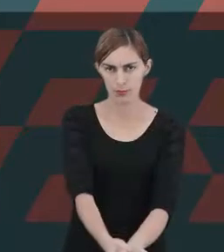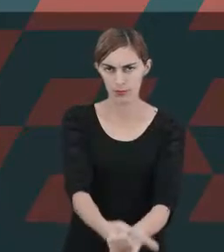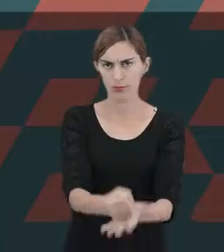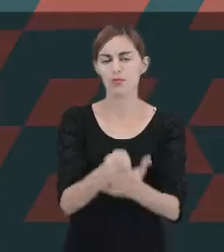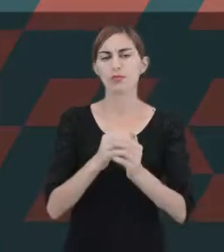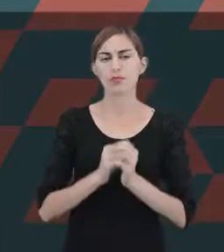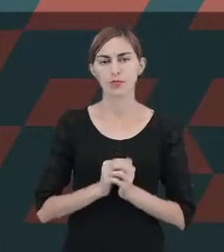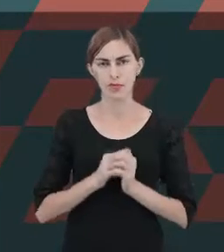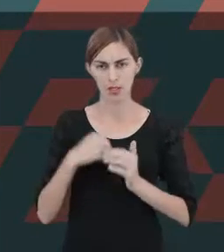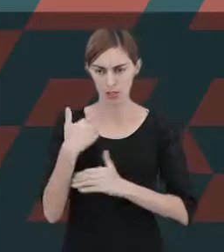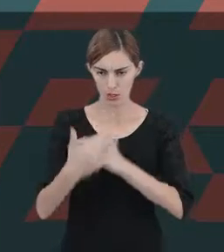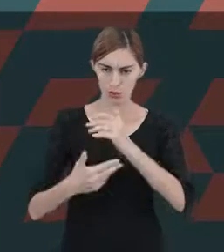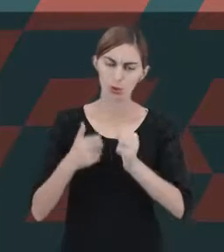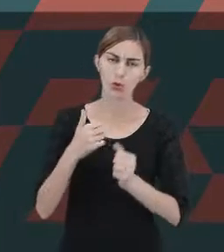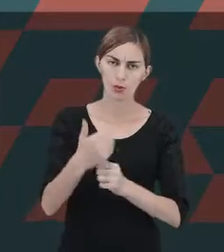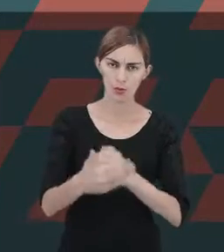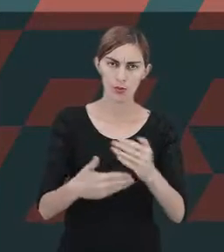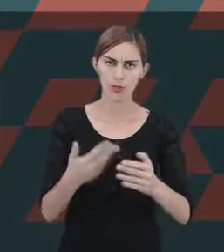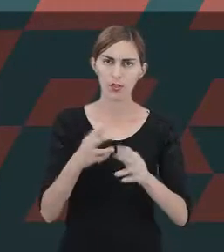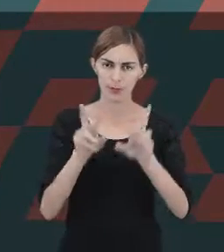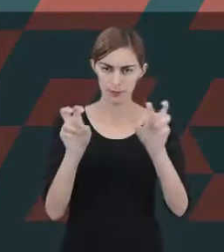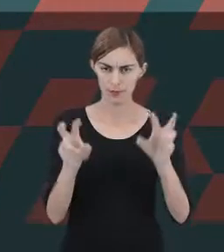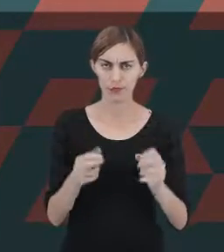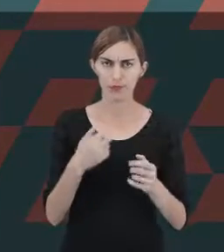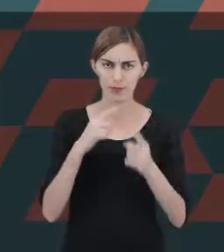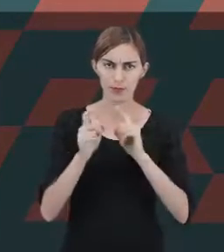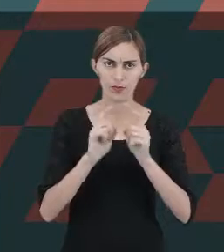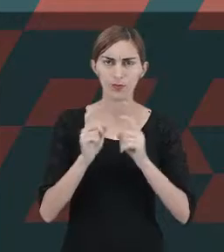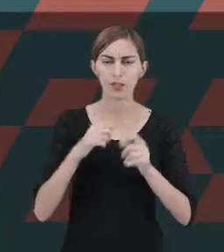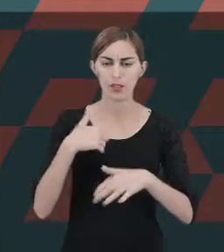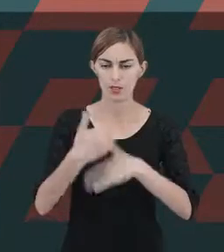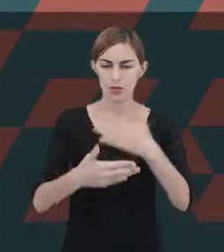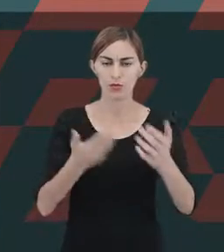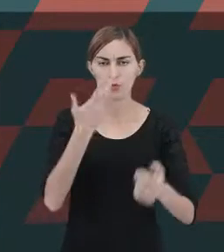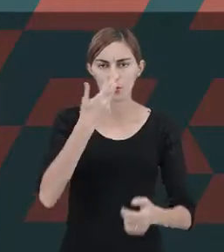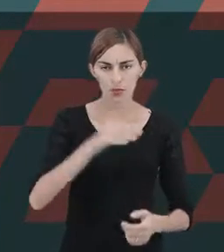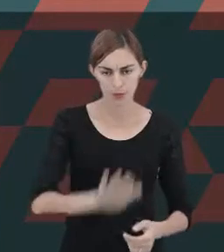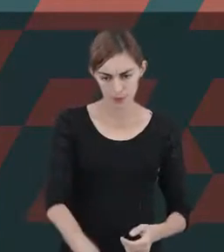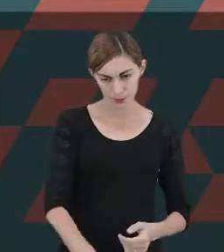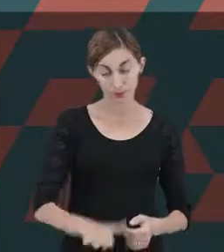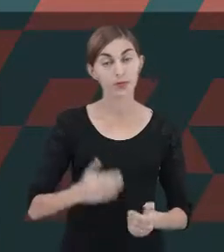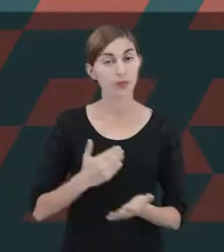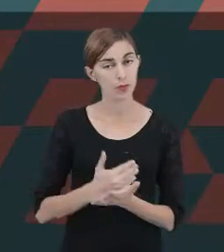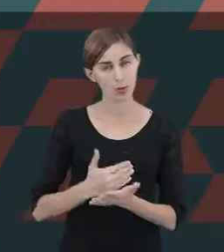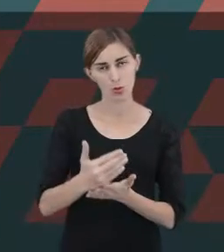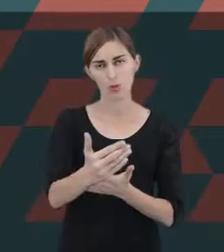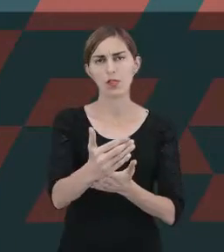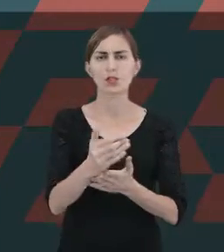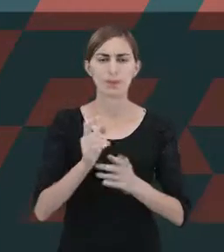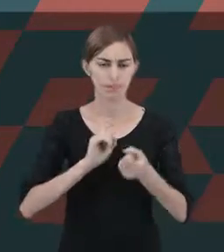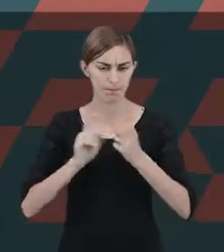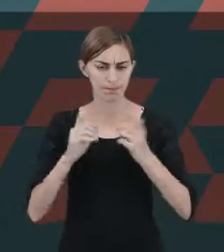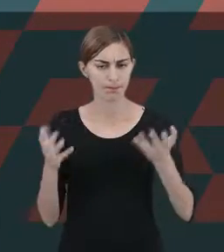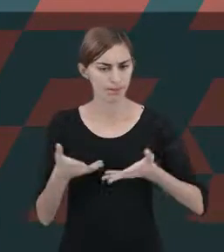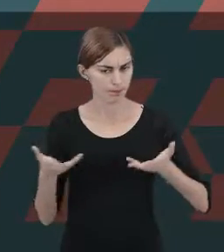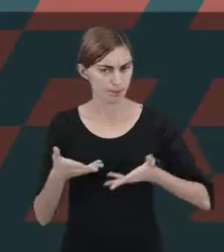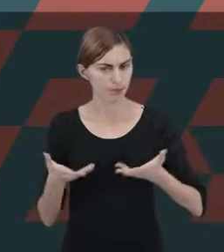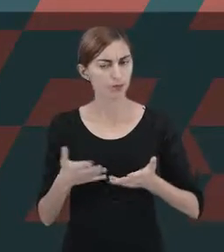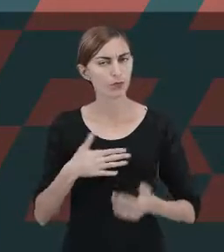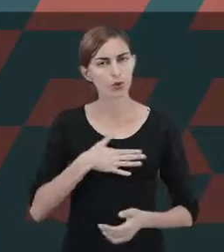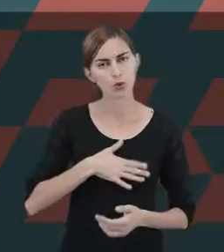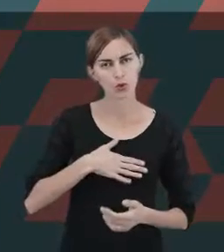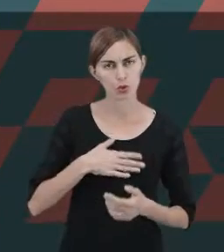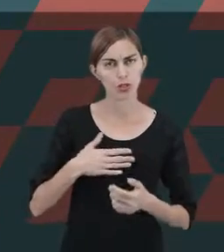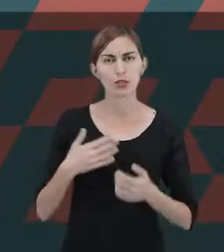essa discussão sobre desenvolvimento infantil. Então, para a gente iniciar a nossa discussão de hoje, eu gostaria primeiro de